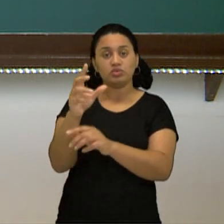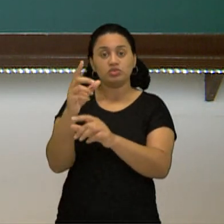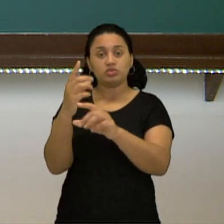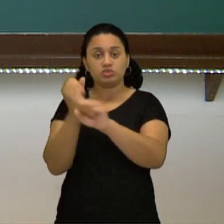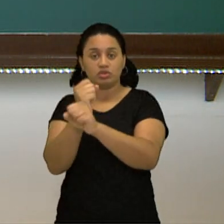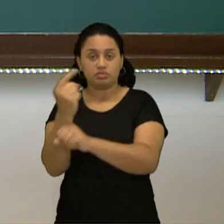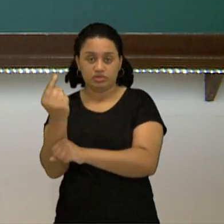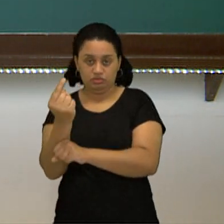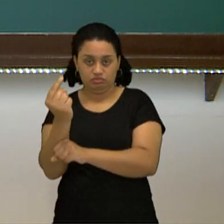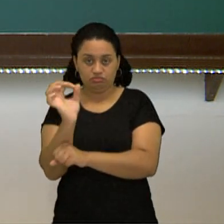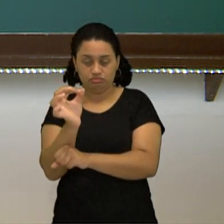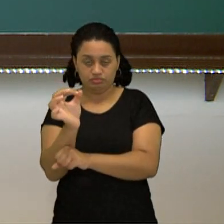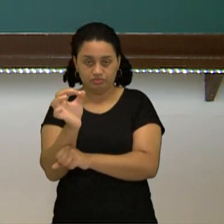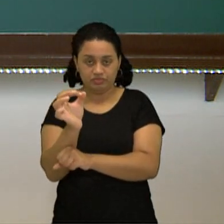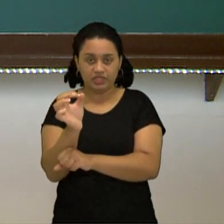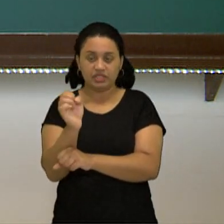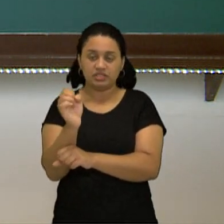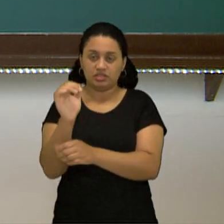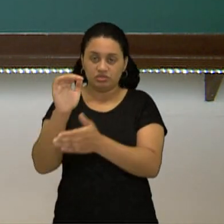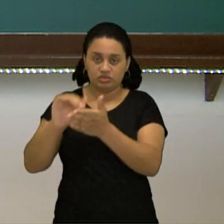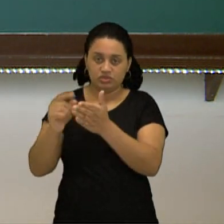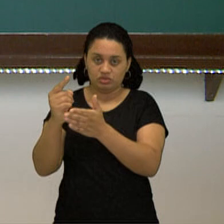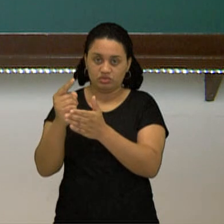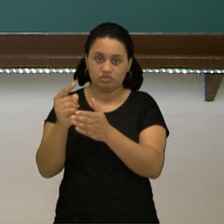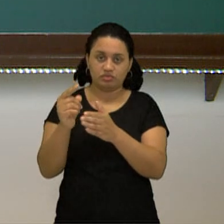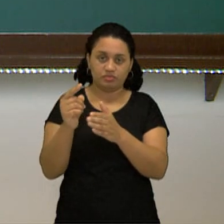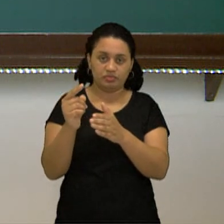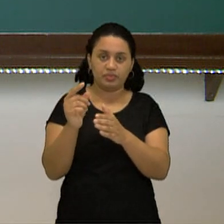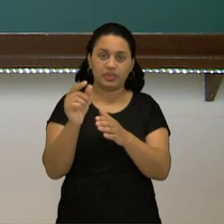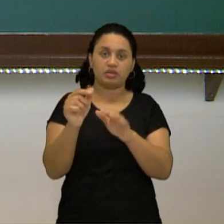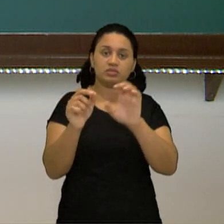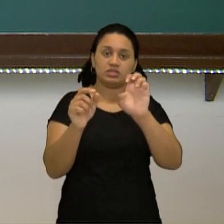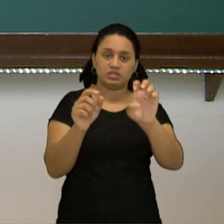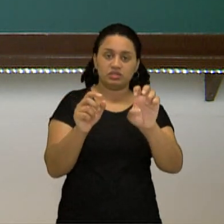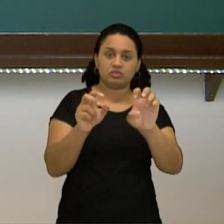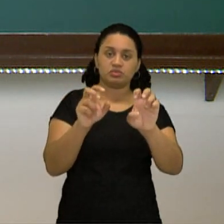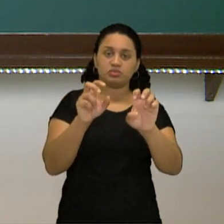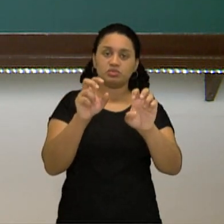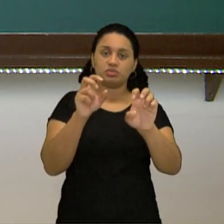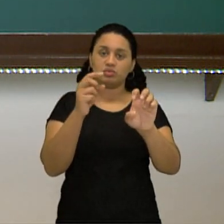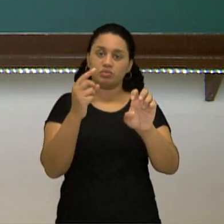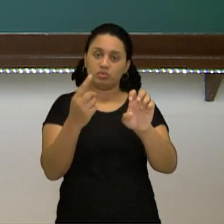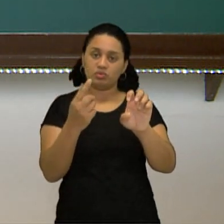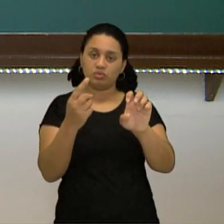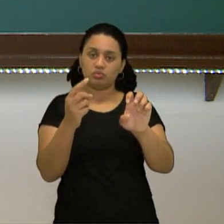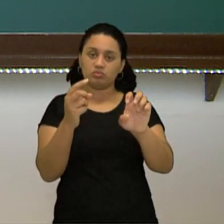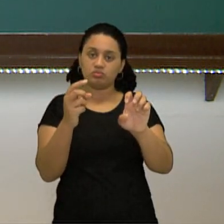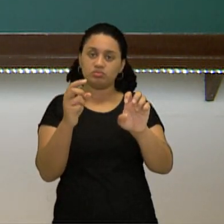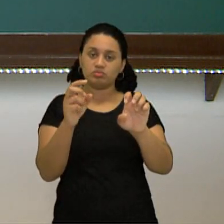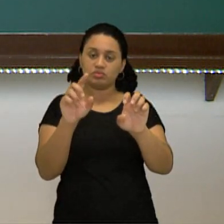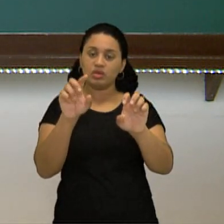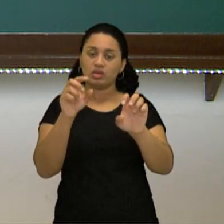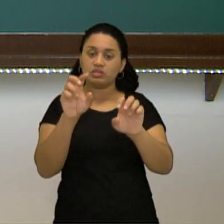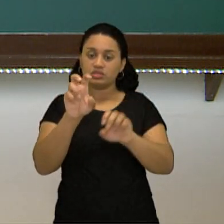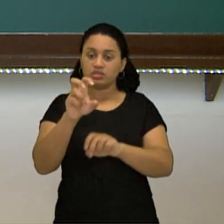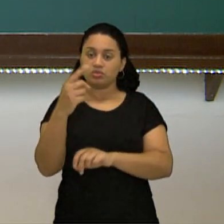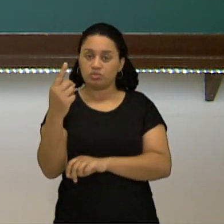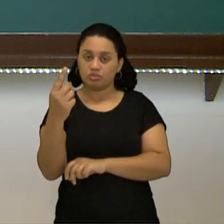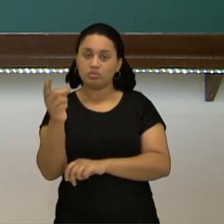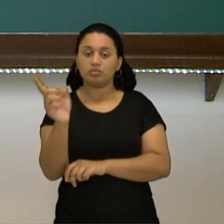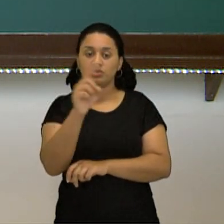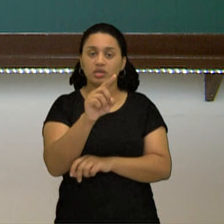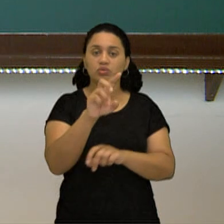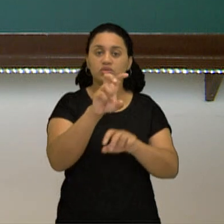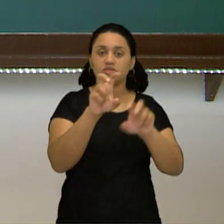Mas se eu tirar esse 1, se eu decompor o 6 em 5, 1 e juntar com esse outro 5, o que que eu tenho?